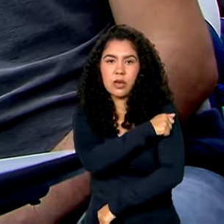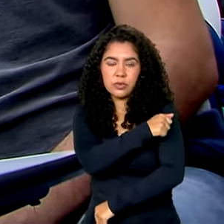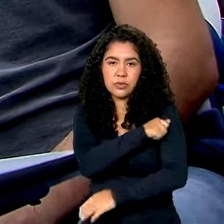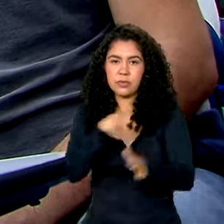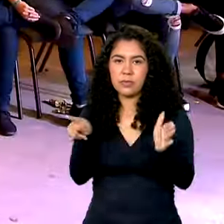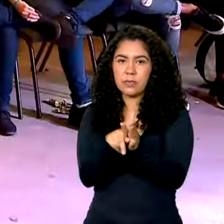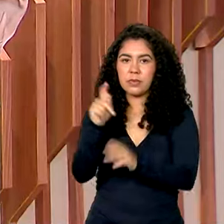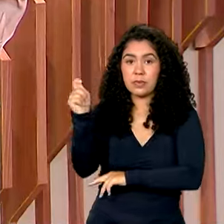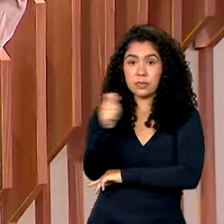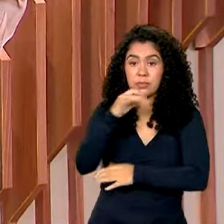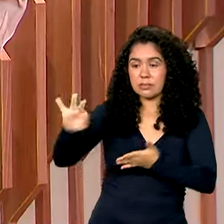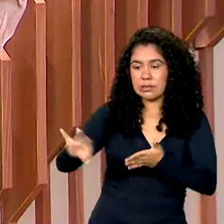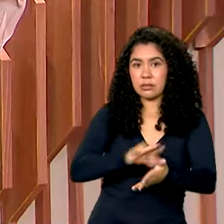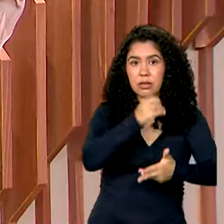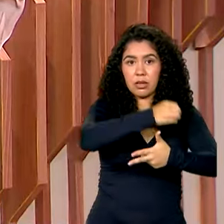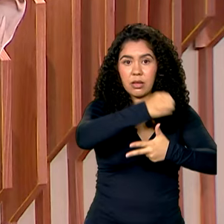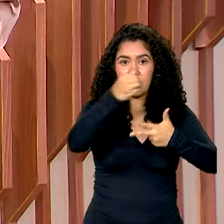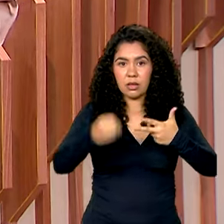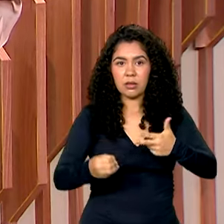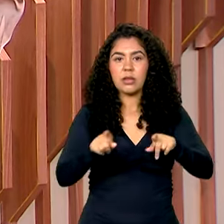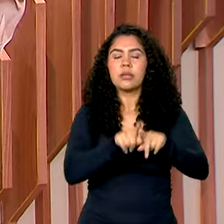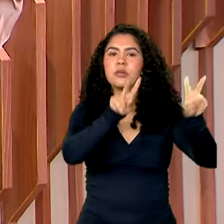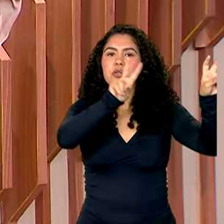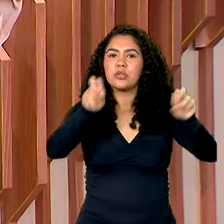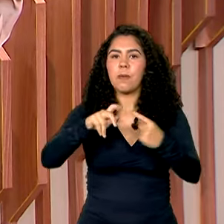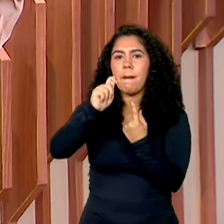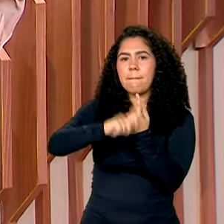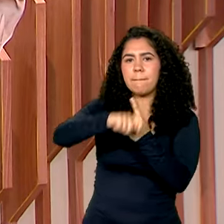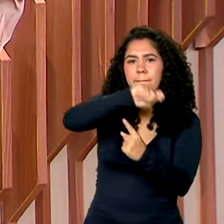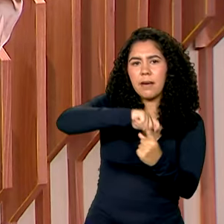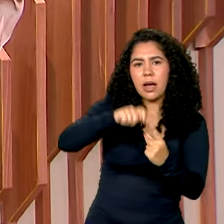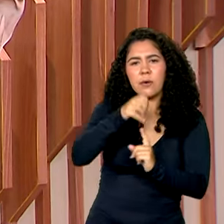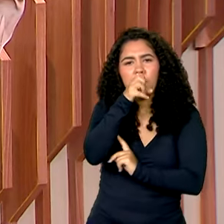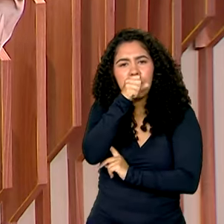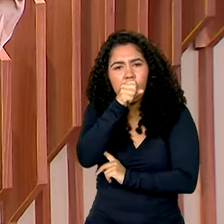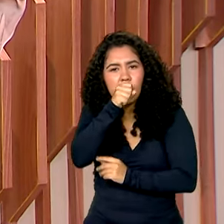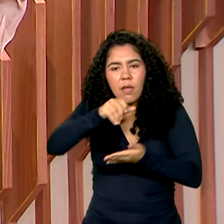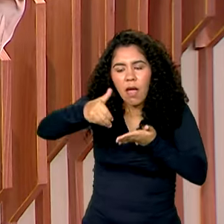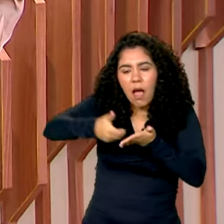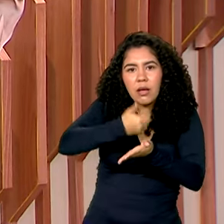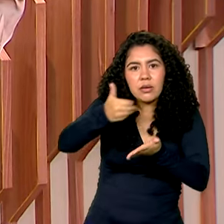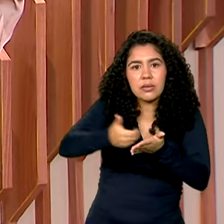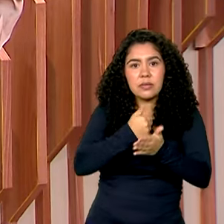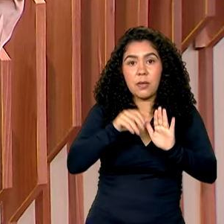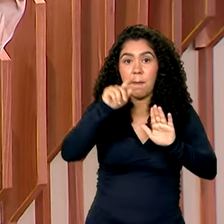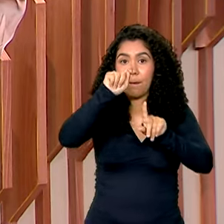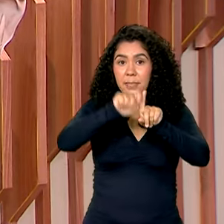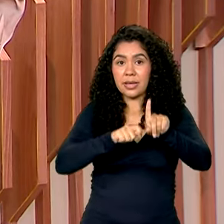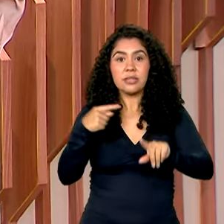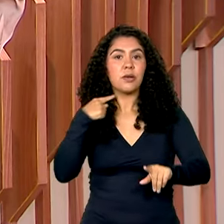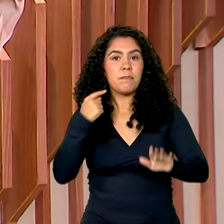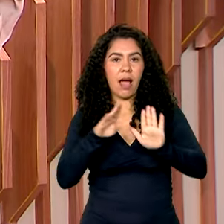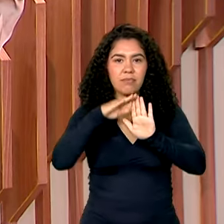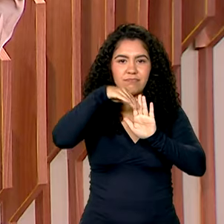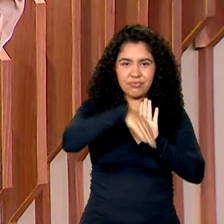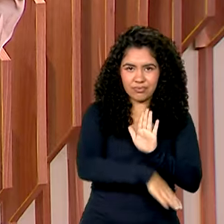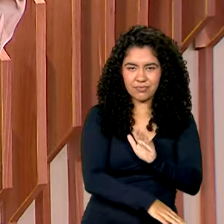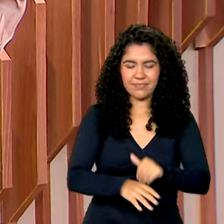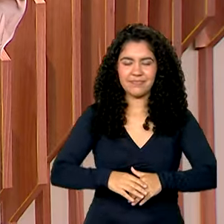inscreverem no Enem. E os preços da banana, da laranja e do mamão caíram em maio. Voltamos em instantes.